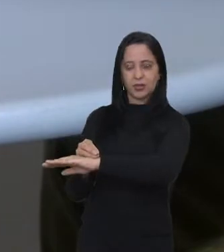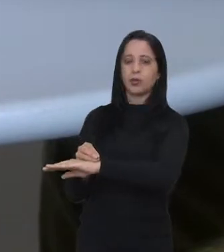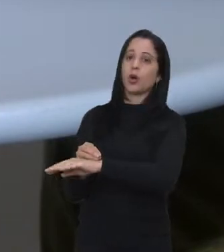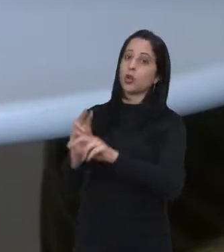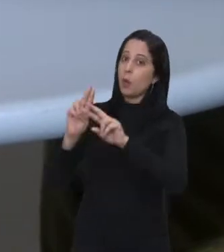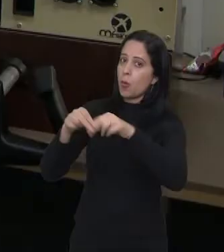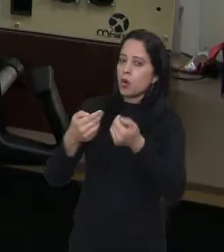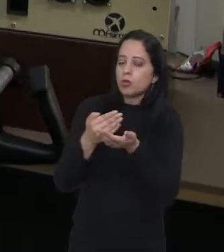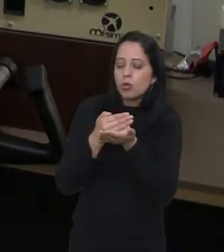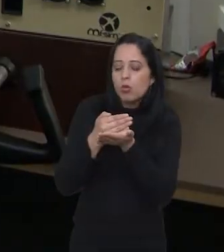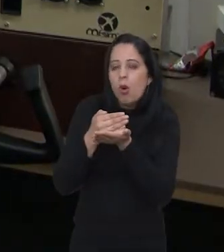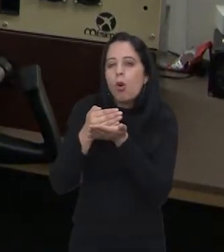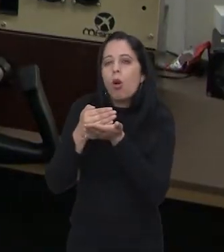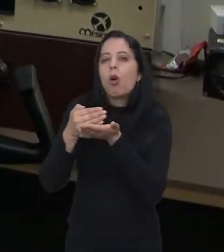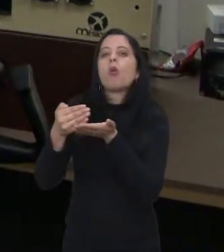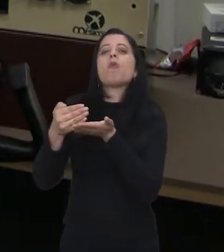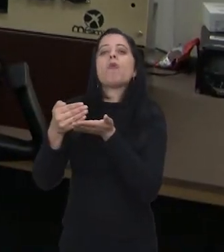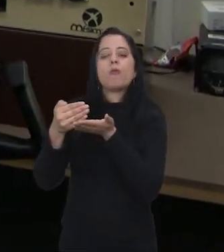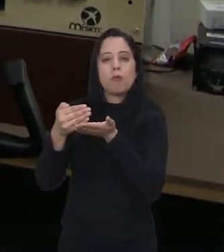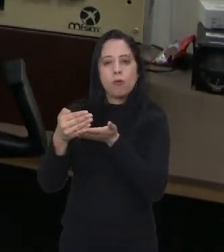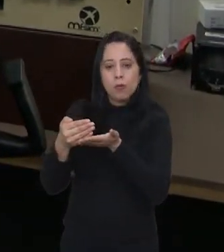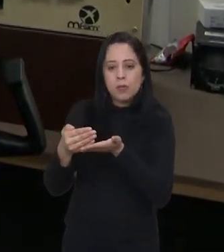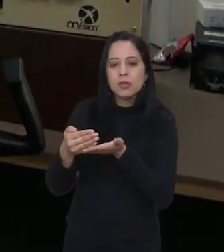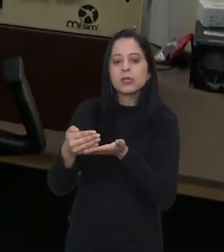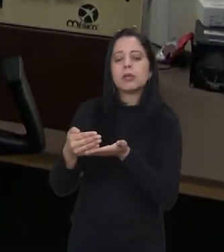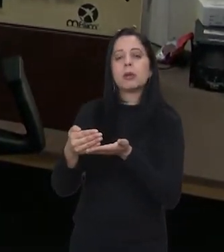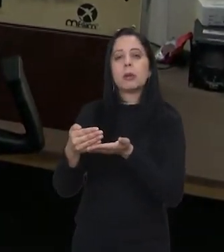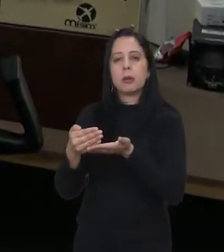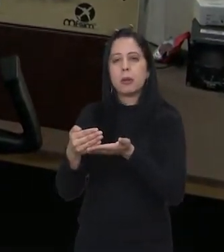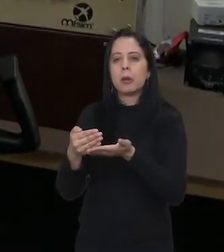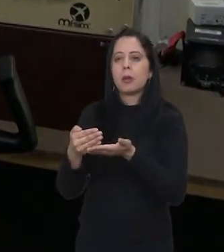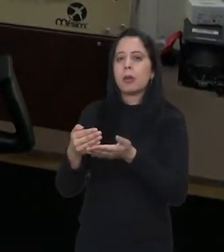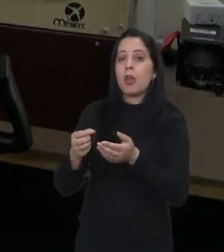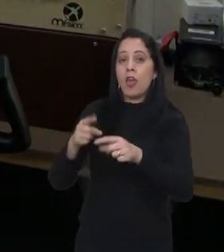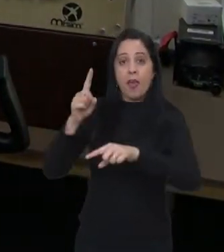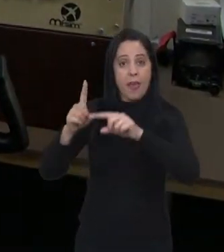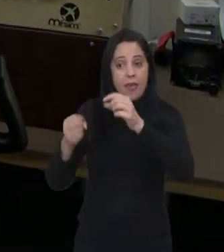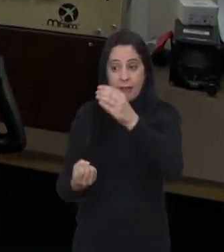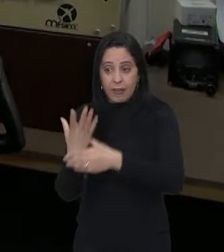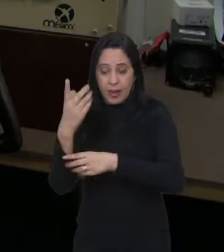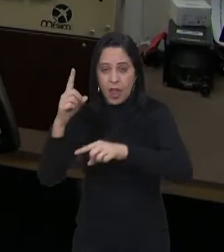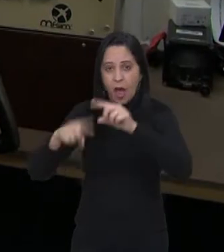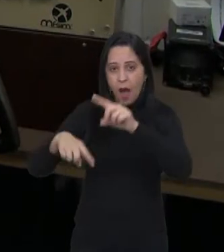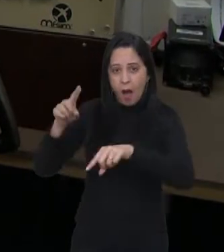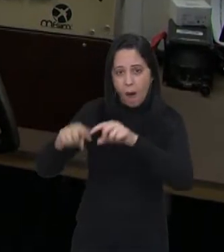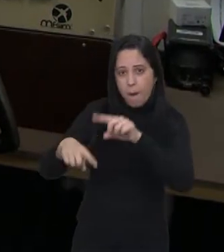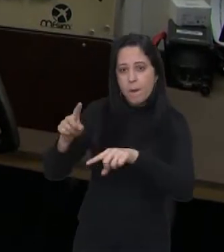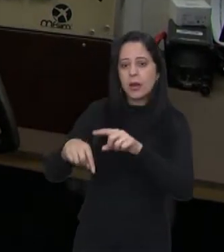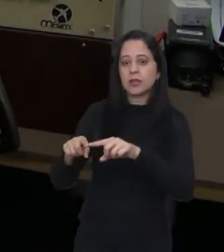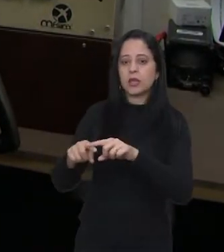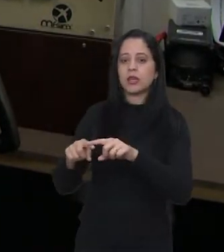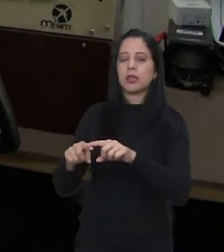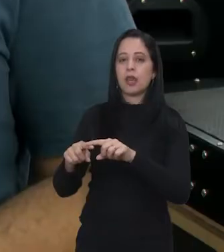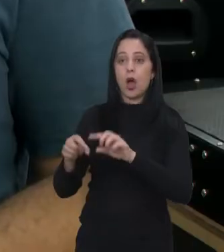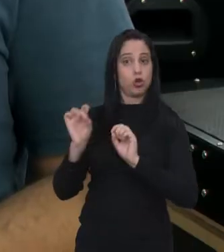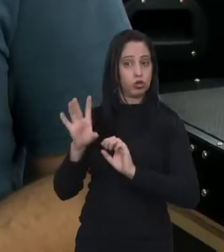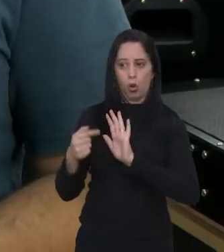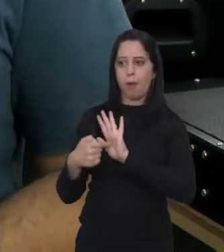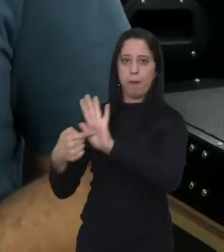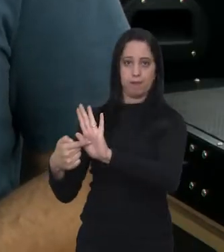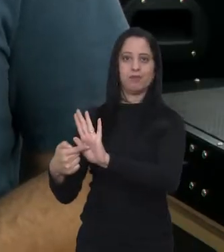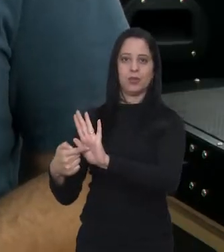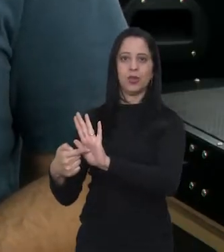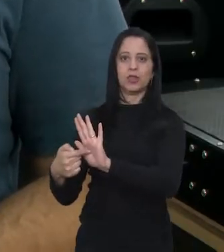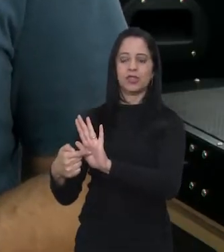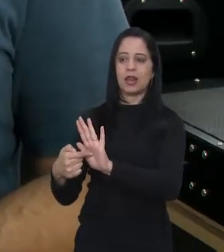processo do parque, passou por todas as apresentações, fabricamos um simulador só para apresentação. A gente